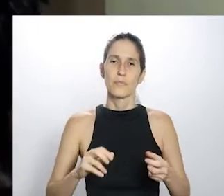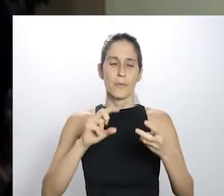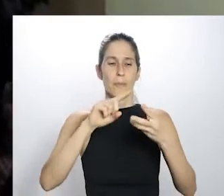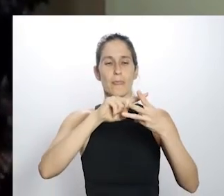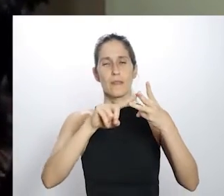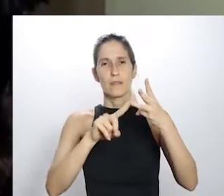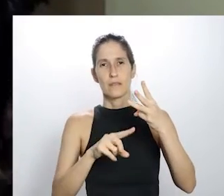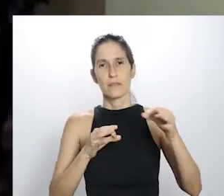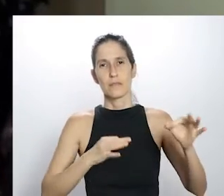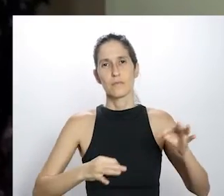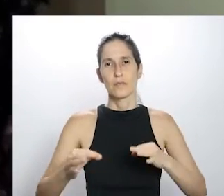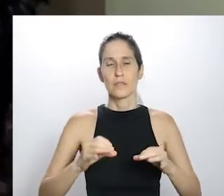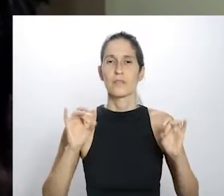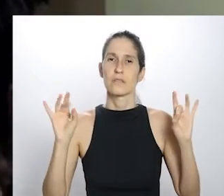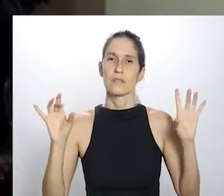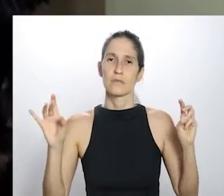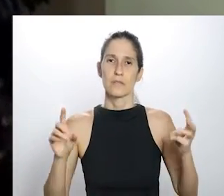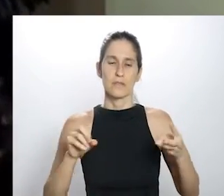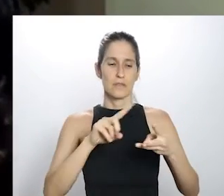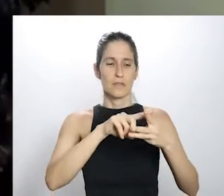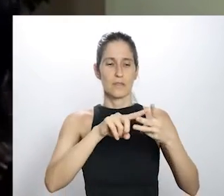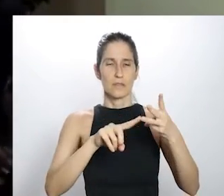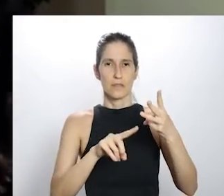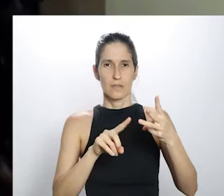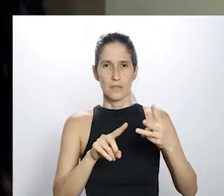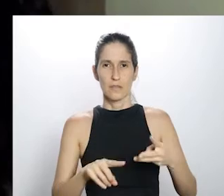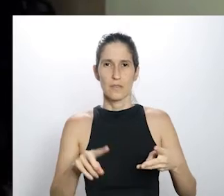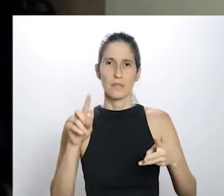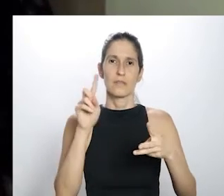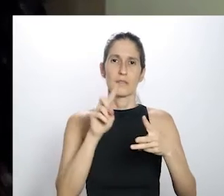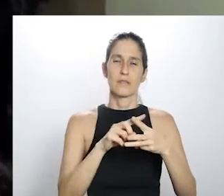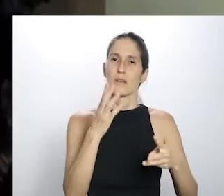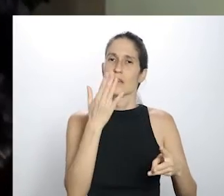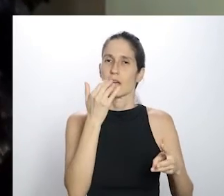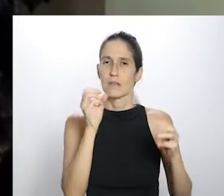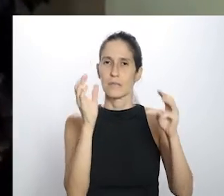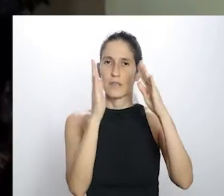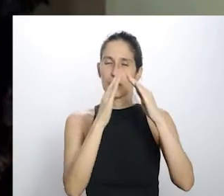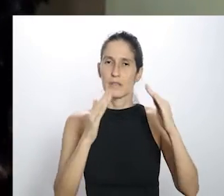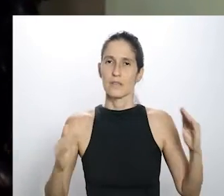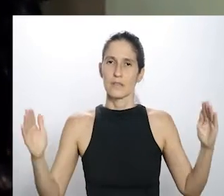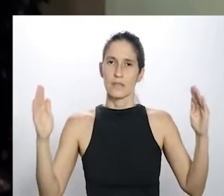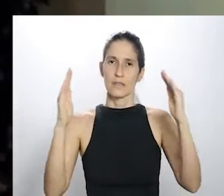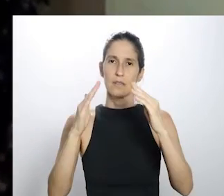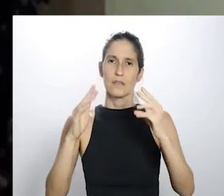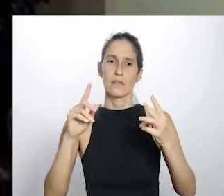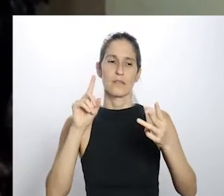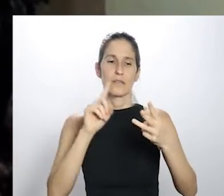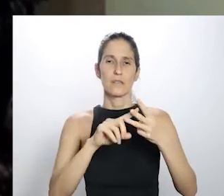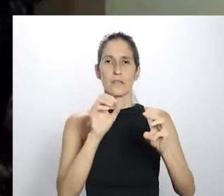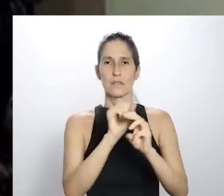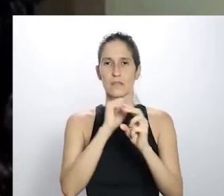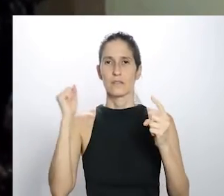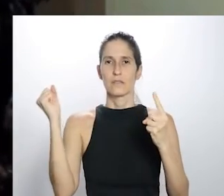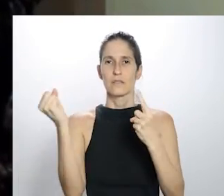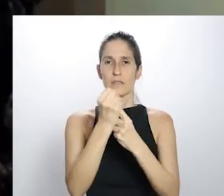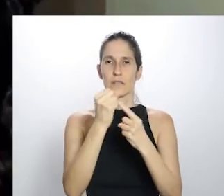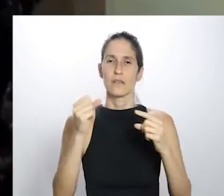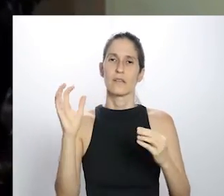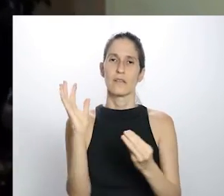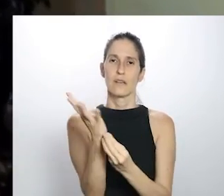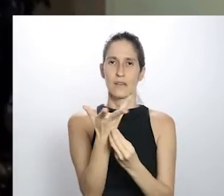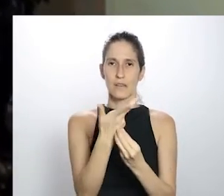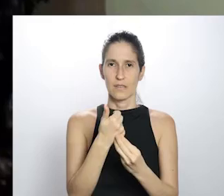especial, que é Alimenta o Terreiro para o Cavalo Marinho, a Social, Artistas Solidários e também o Grupo do Bem, que está fazendo